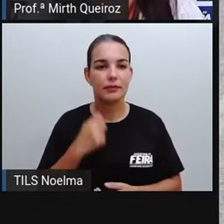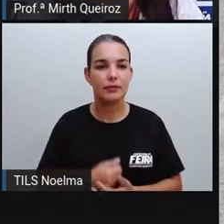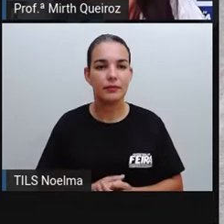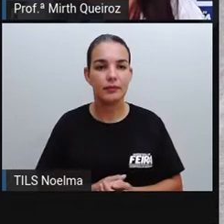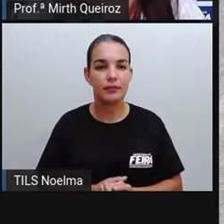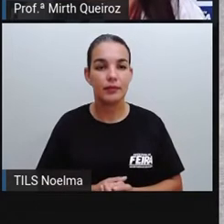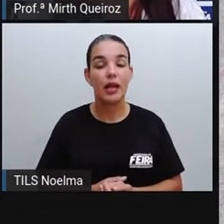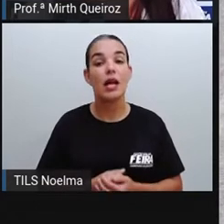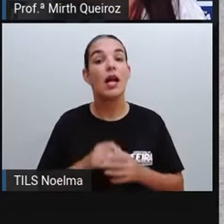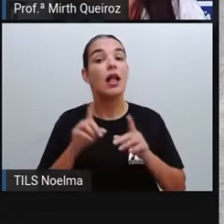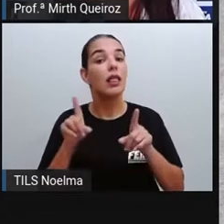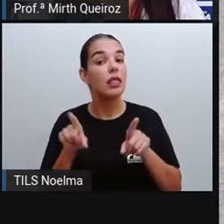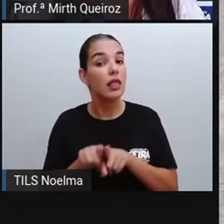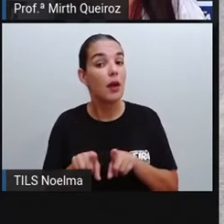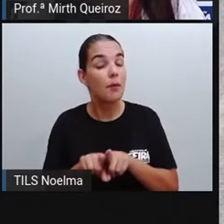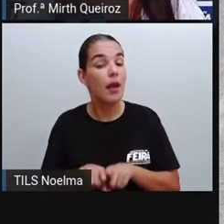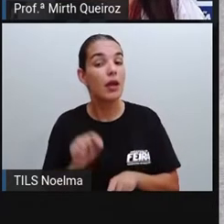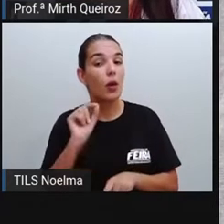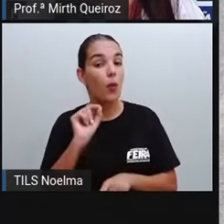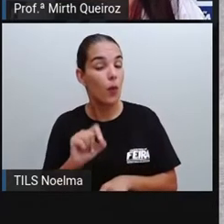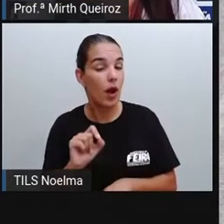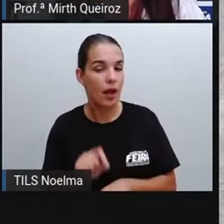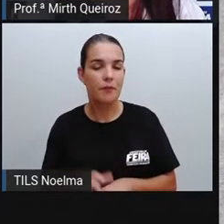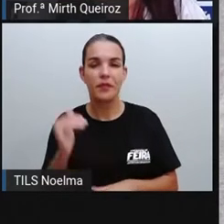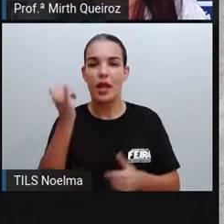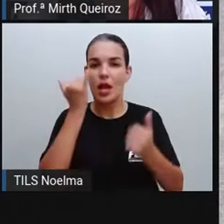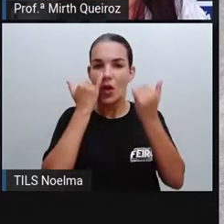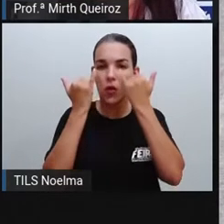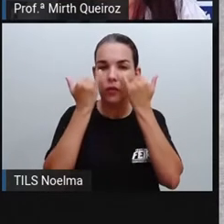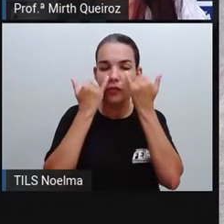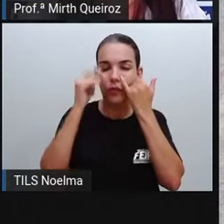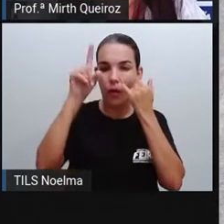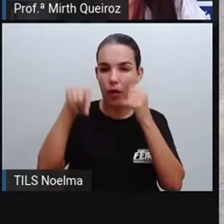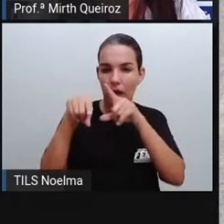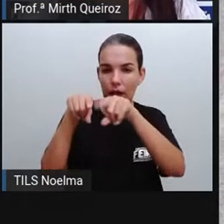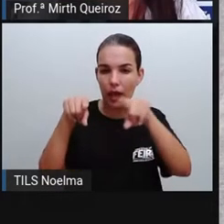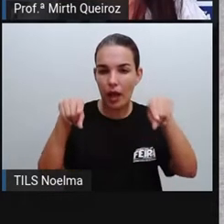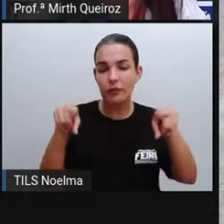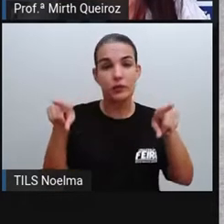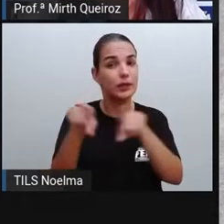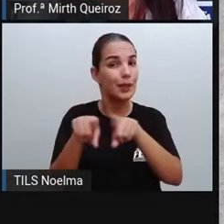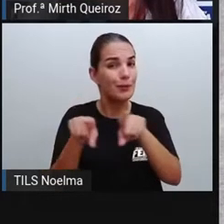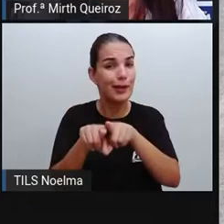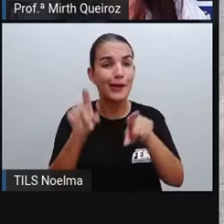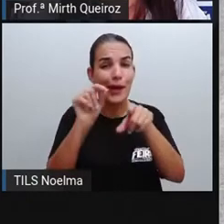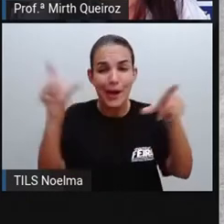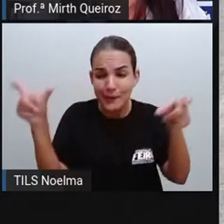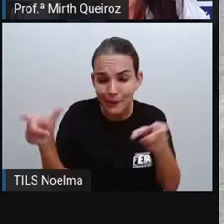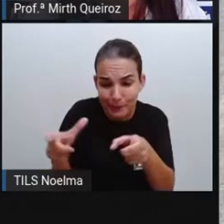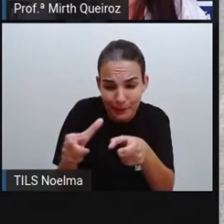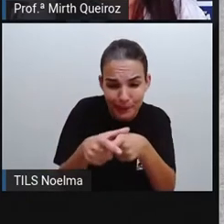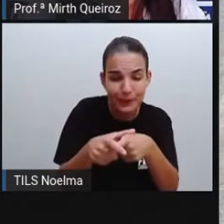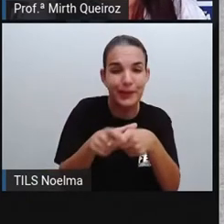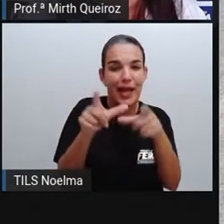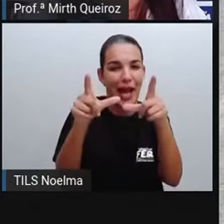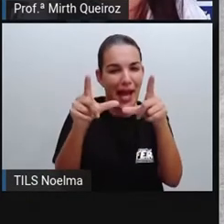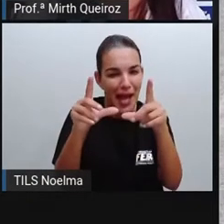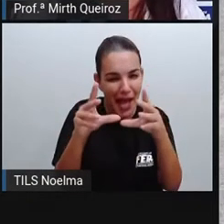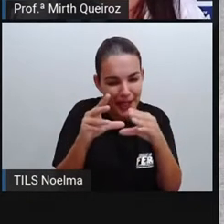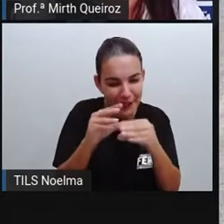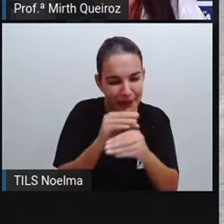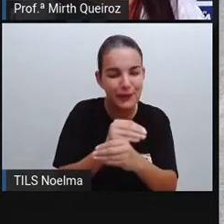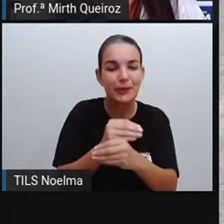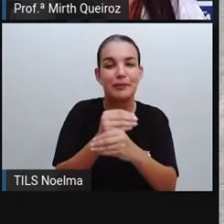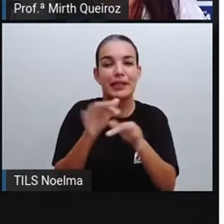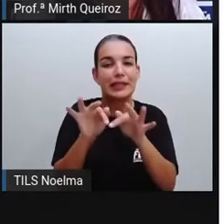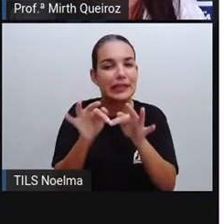Assim, os infográficos, eles acabam por simplificar a interpretação dos conteúdos, pois as duas